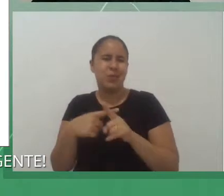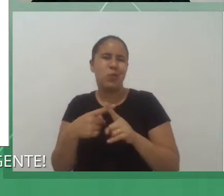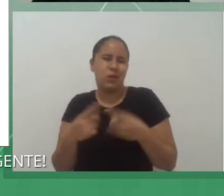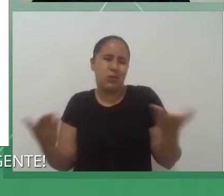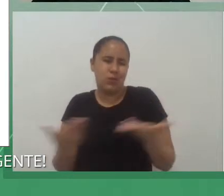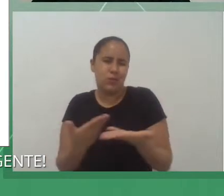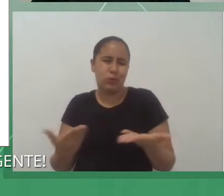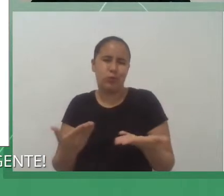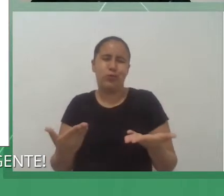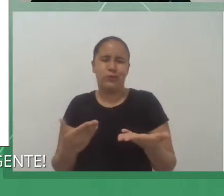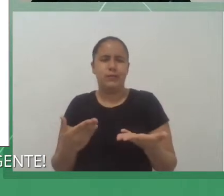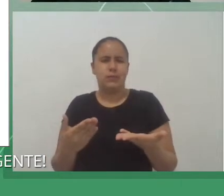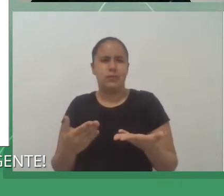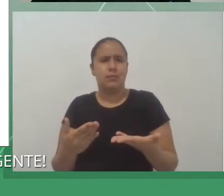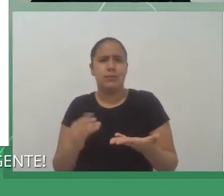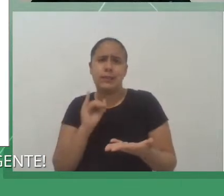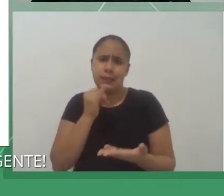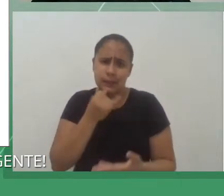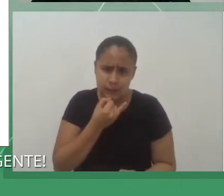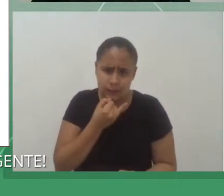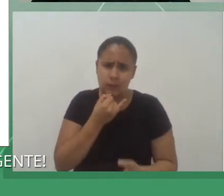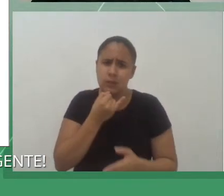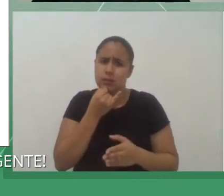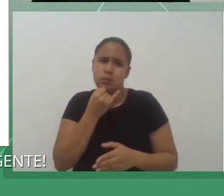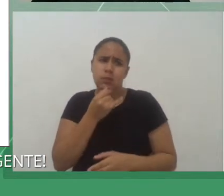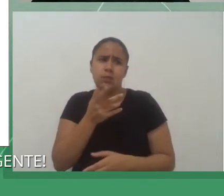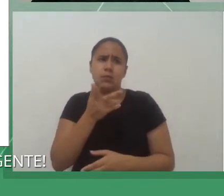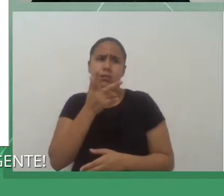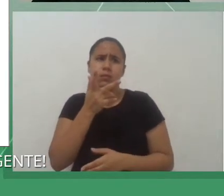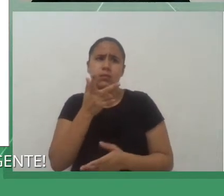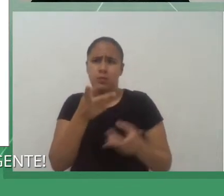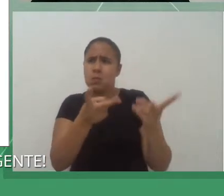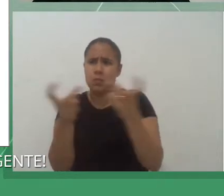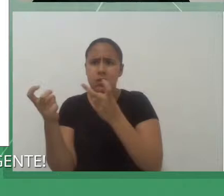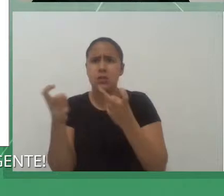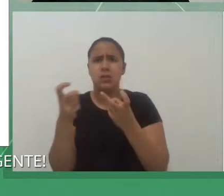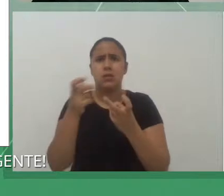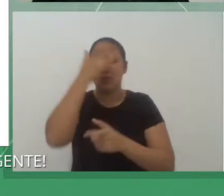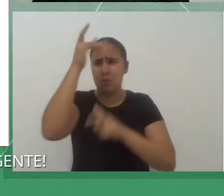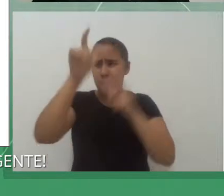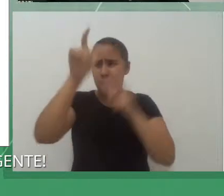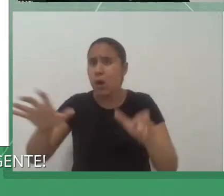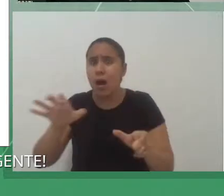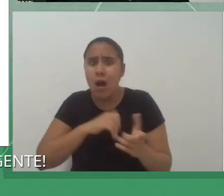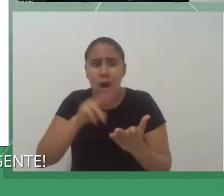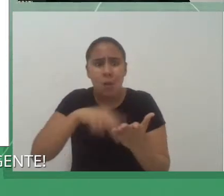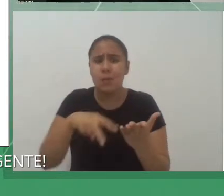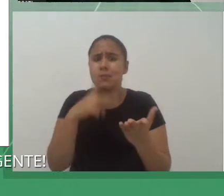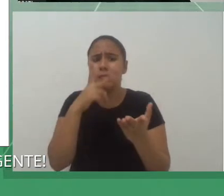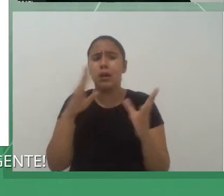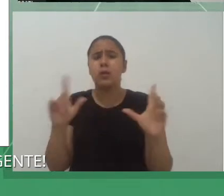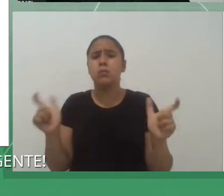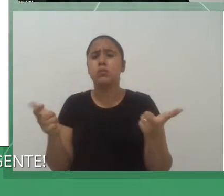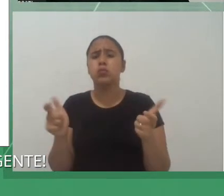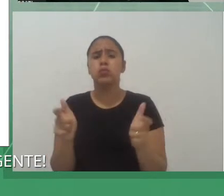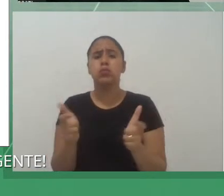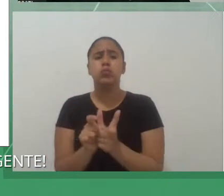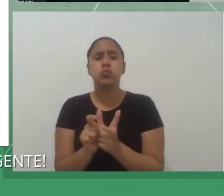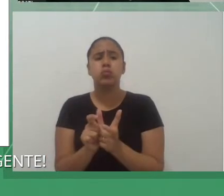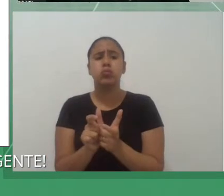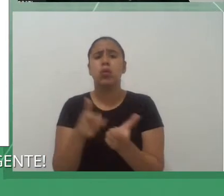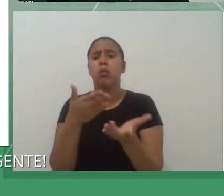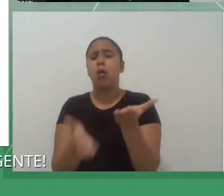infelizmente, a gente está perdendo aí drasticamente esses leitores literários. Então, talvez seria uma forma